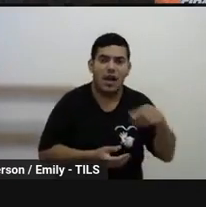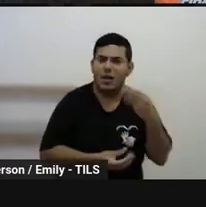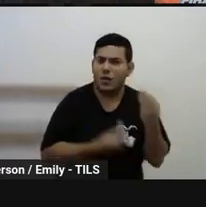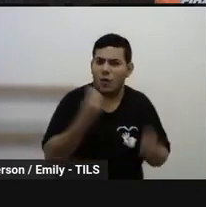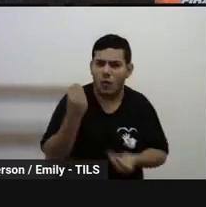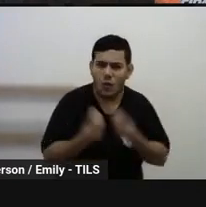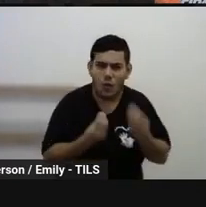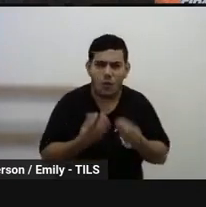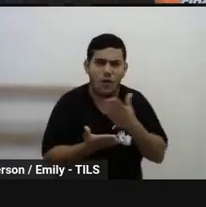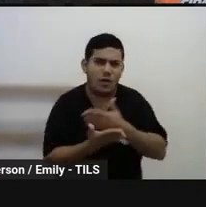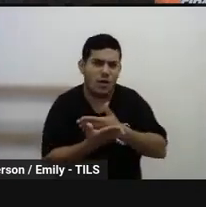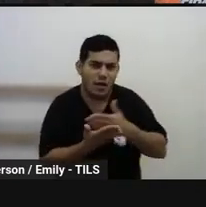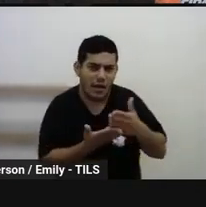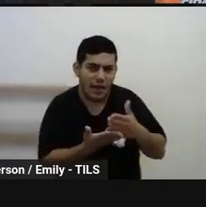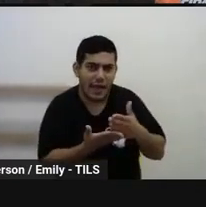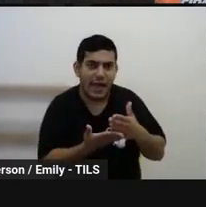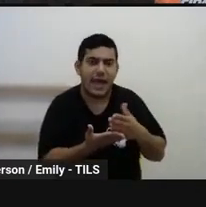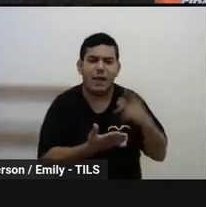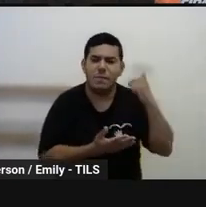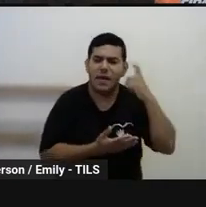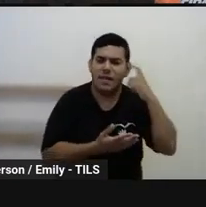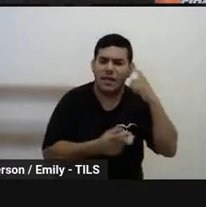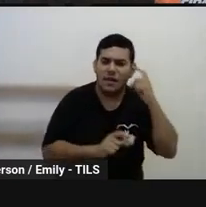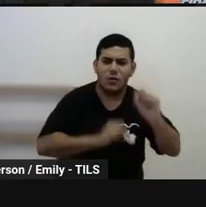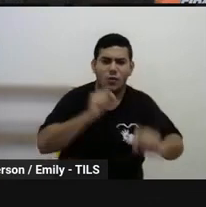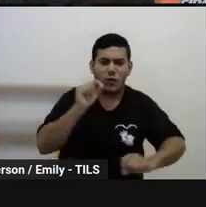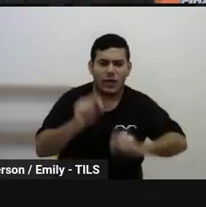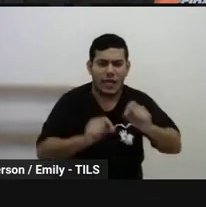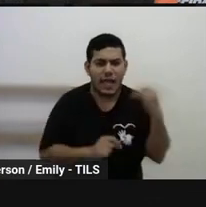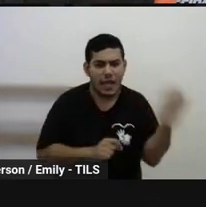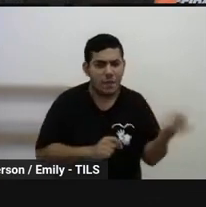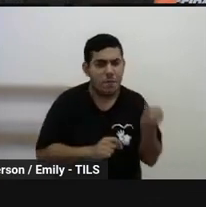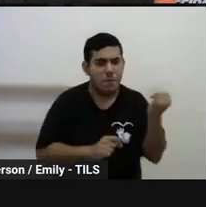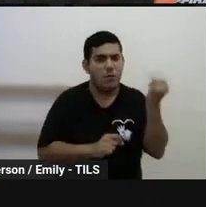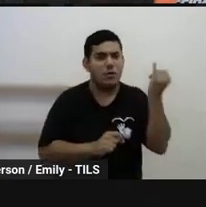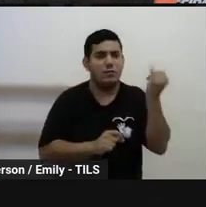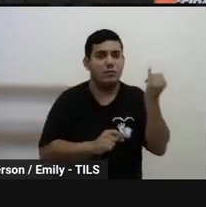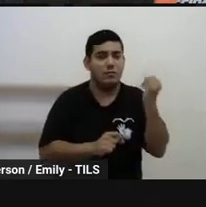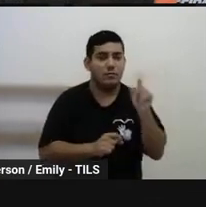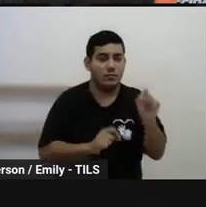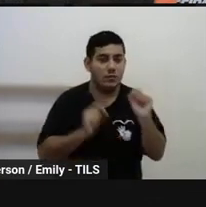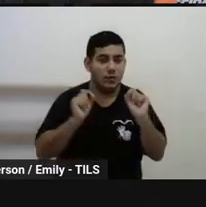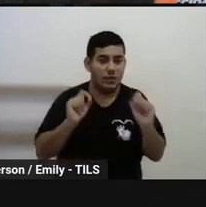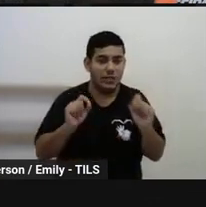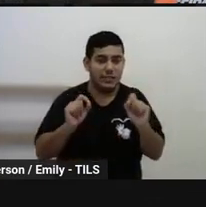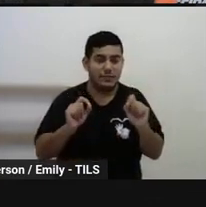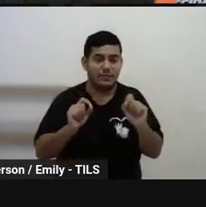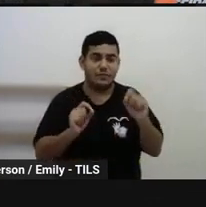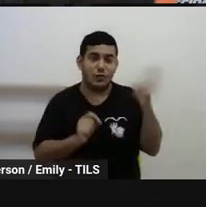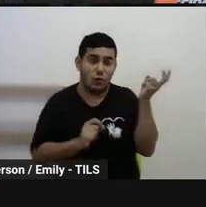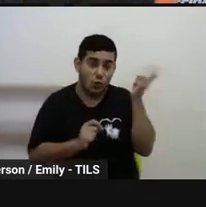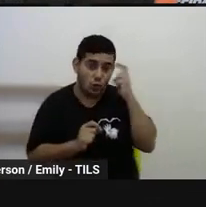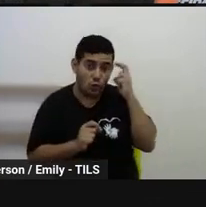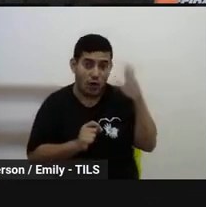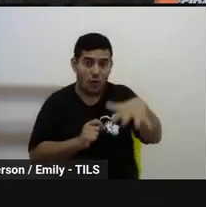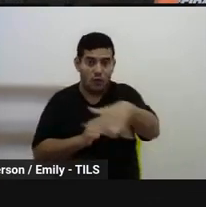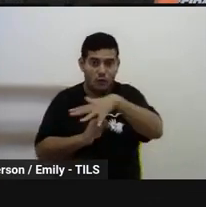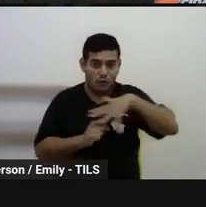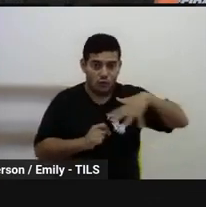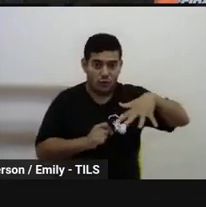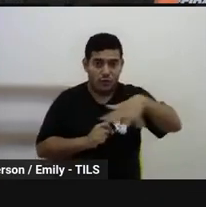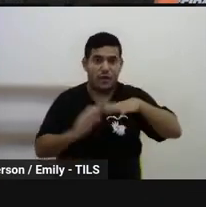inicialmente, pensamos a importância das experiênciações interculturais no espaço escolar,